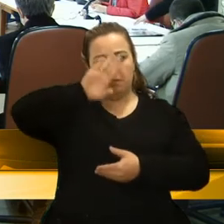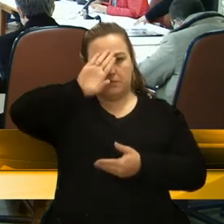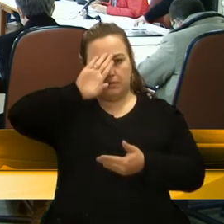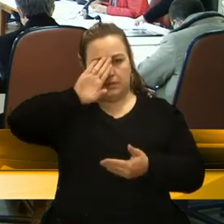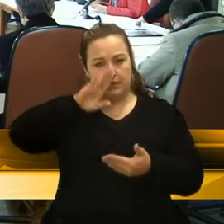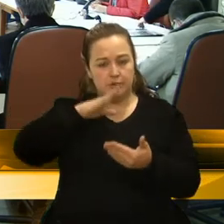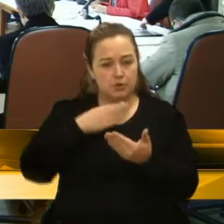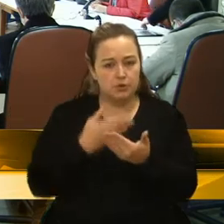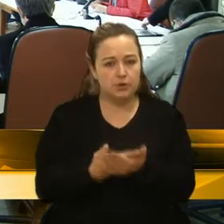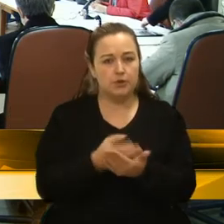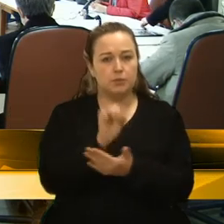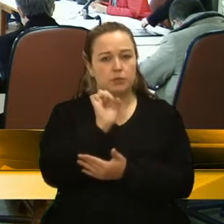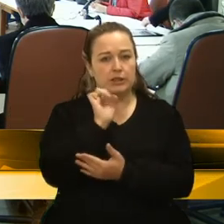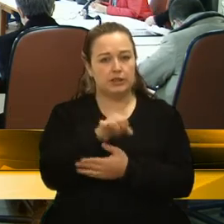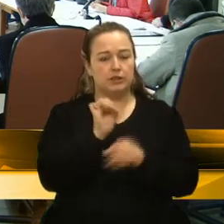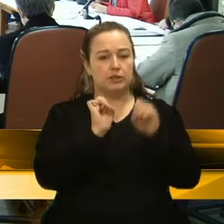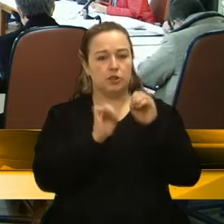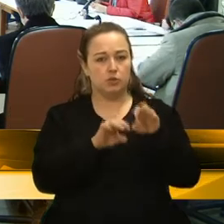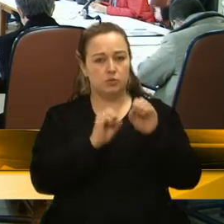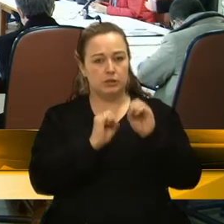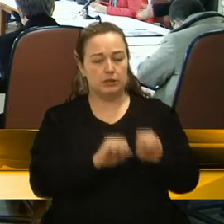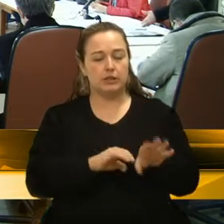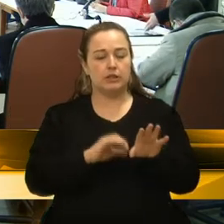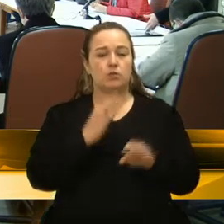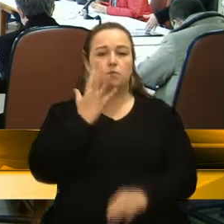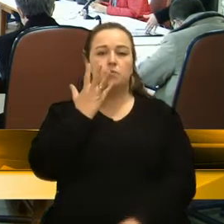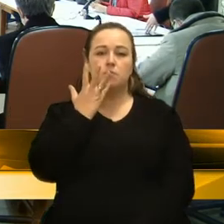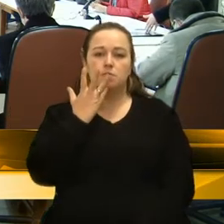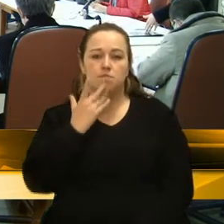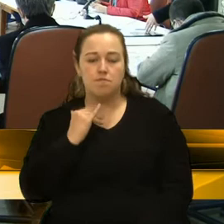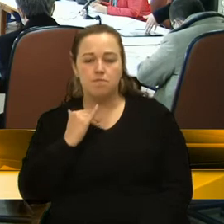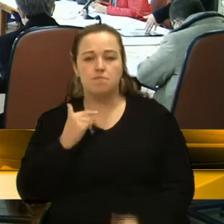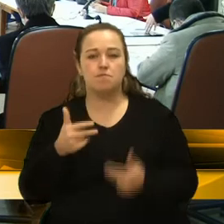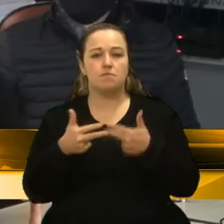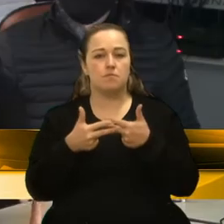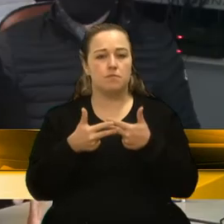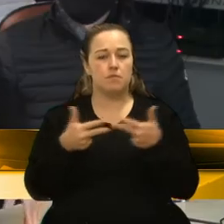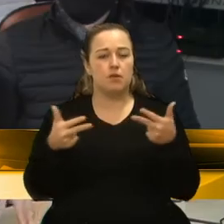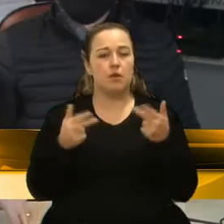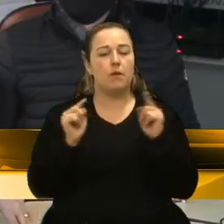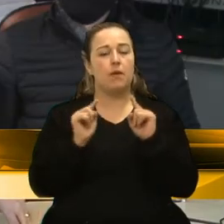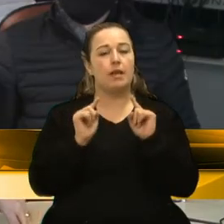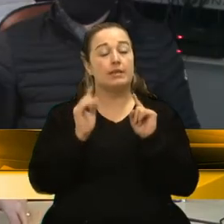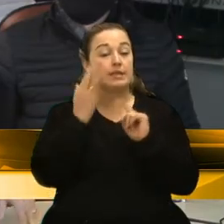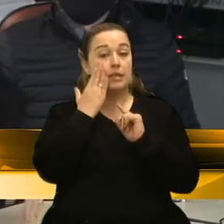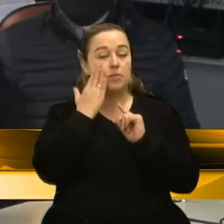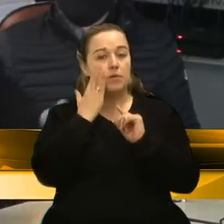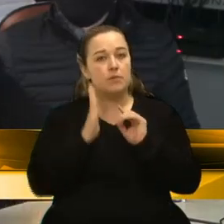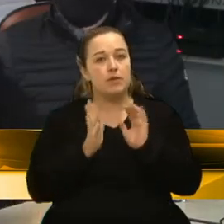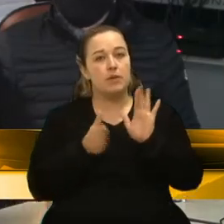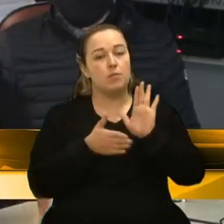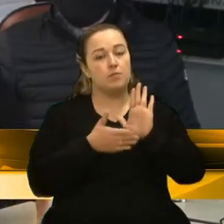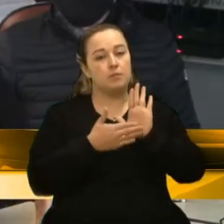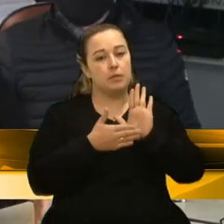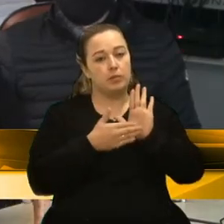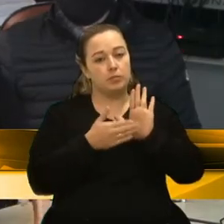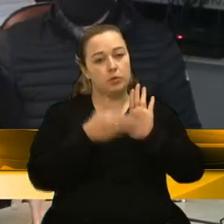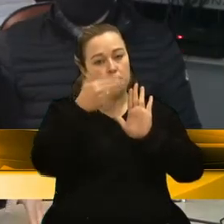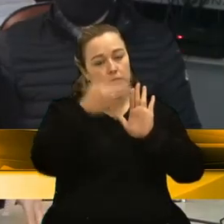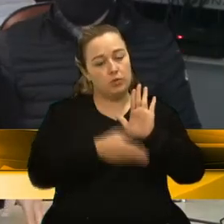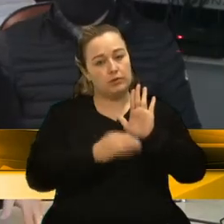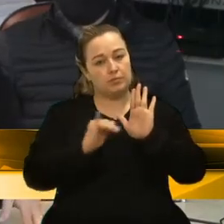crianças, dos nossos adolescentes, enfim. Nós sabemos que é uma proposta que vem do governo por um apontamento,